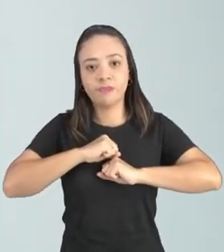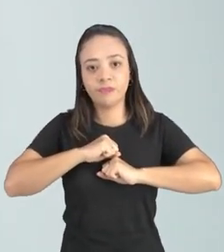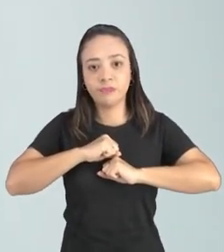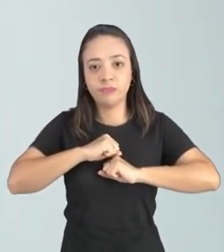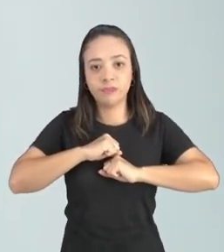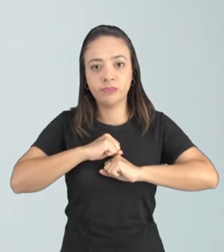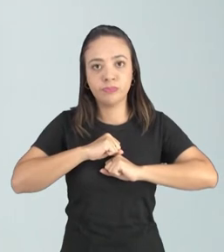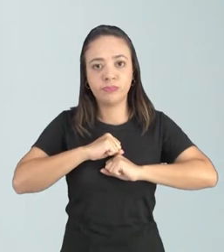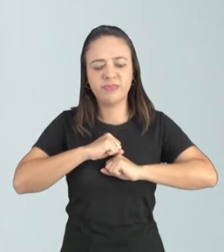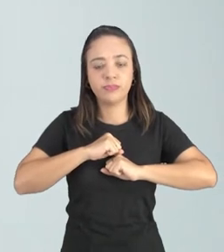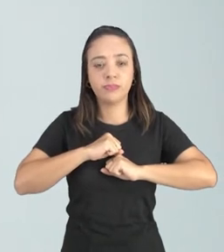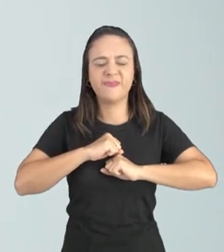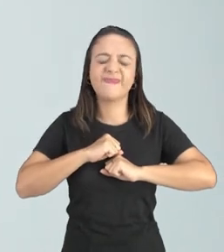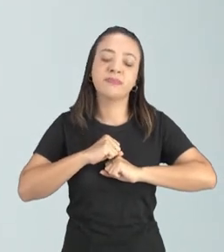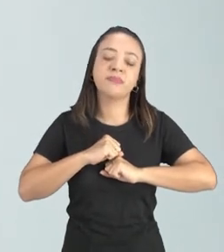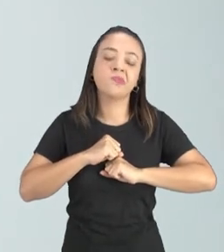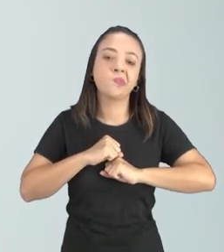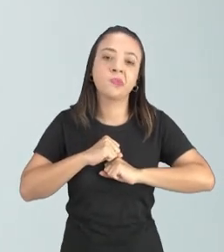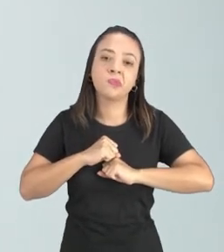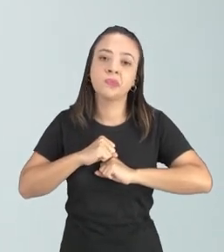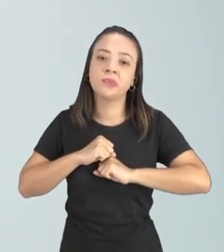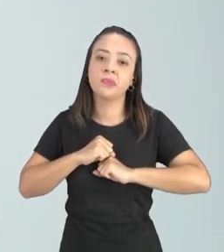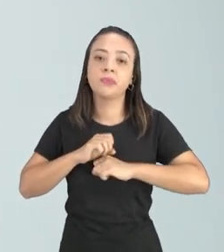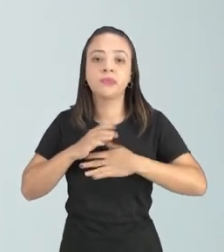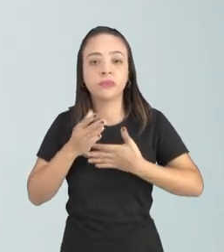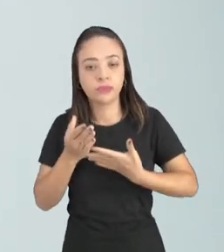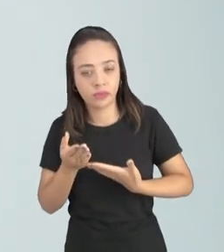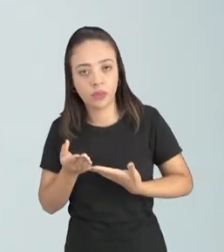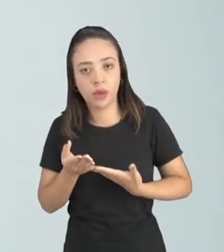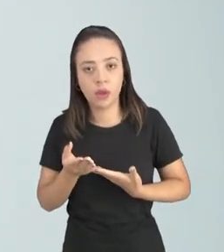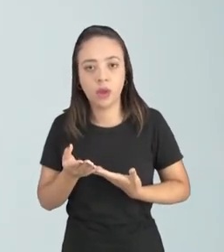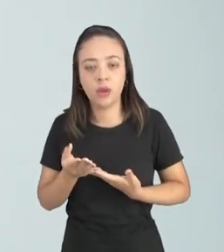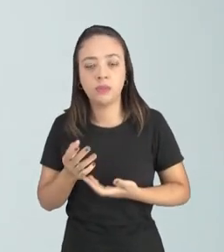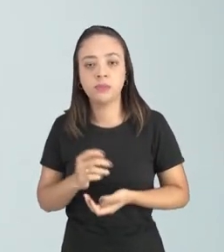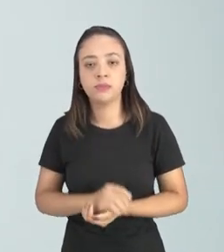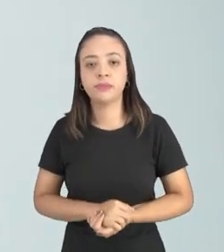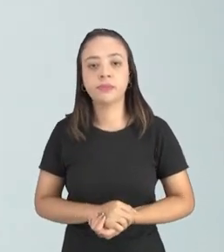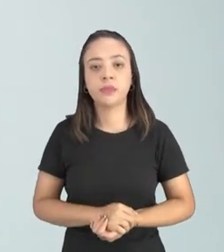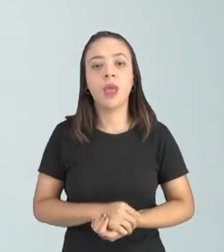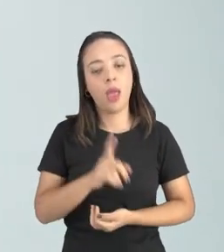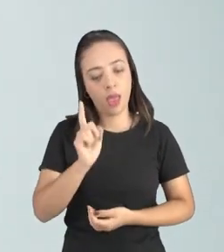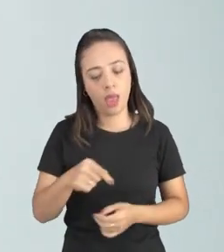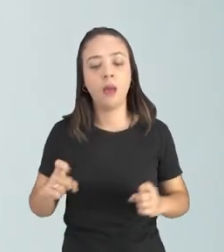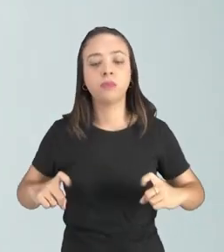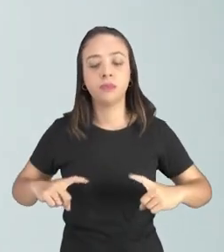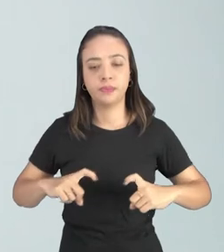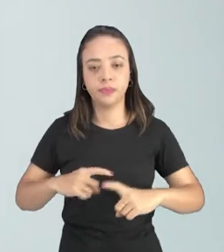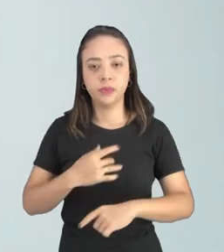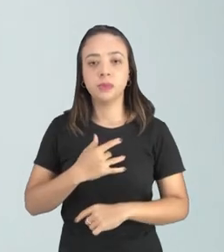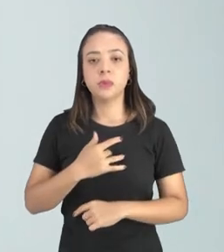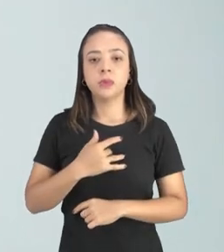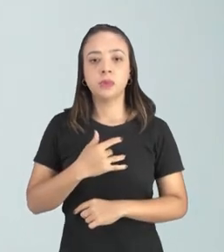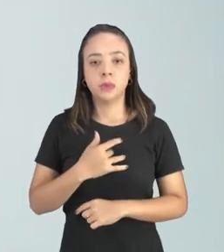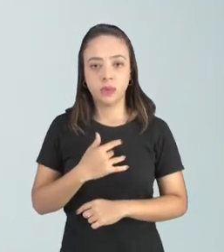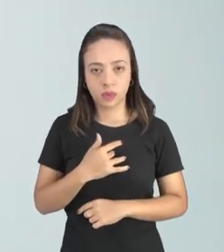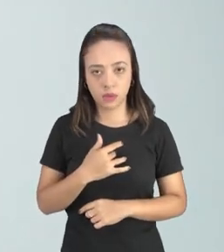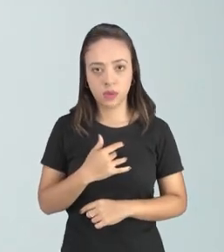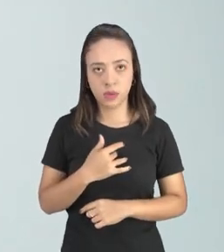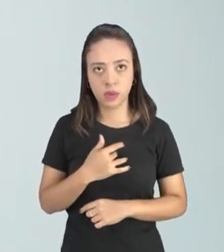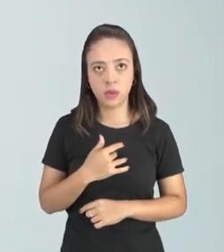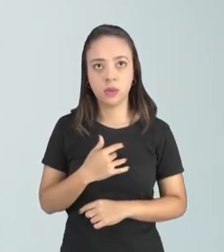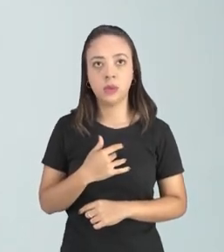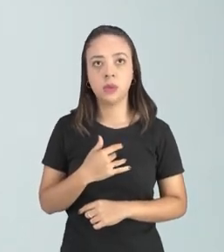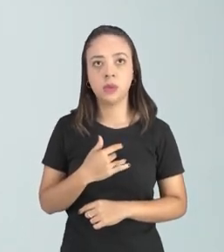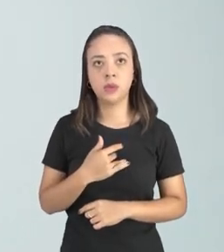os bacilos de coque tá gente também conhecido como microbacterium tuberculosis esse bacilo de coque é uma